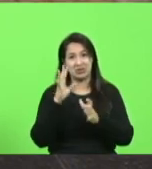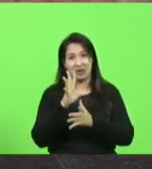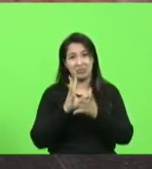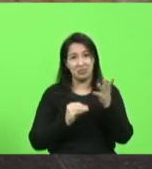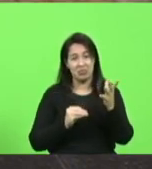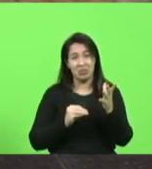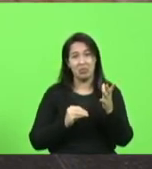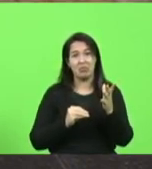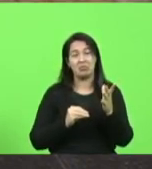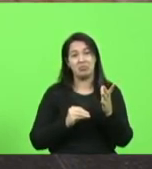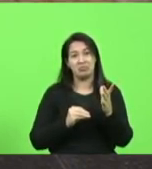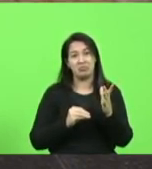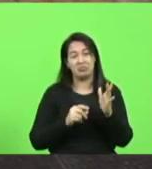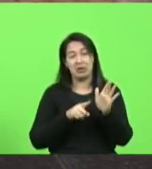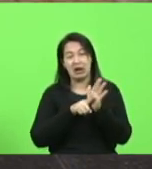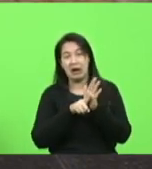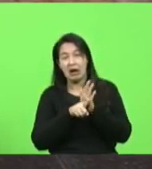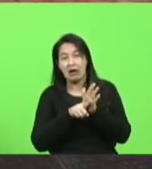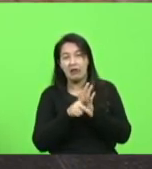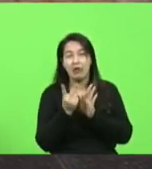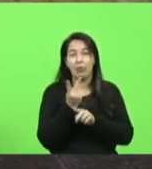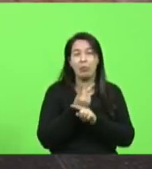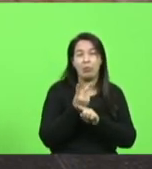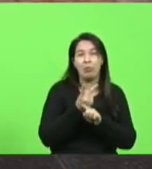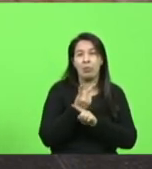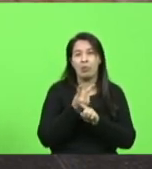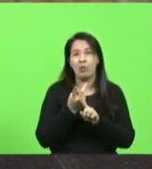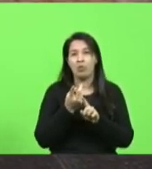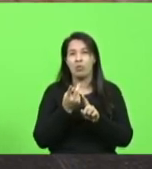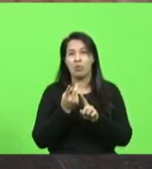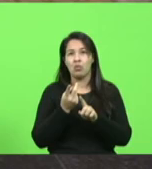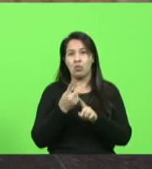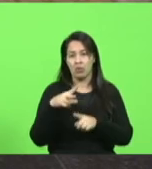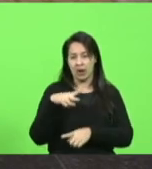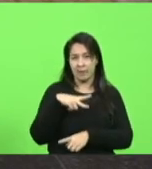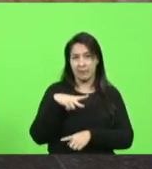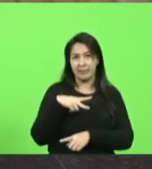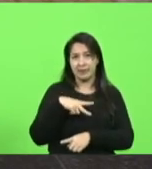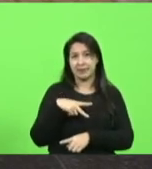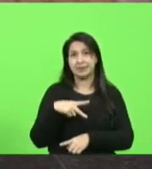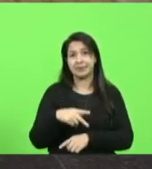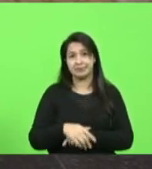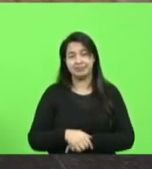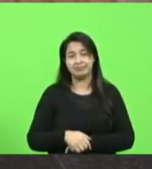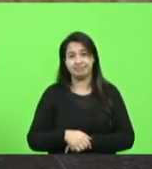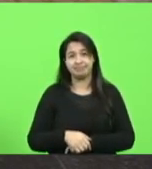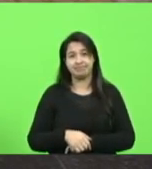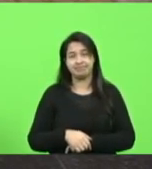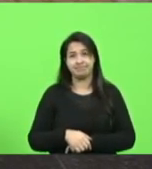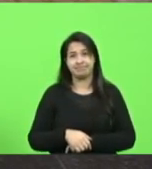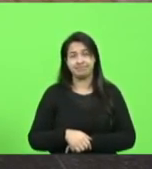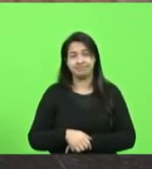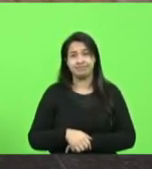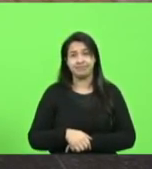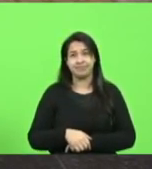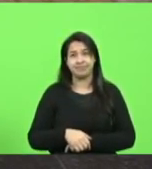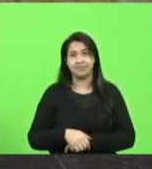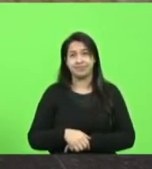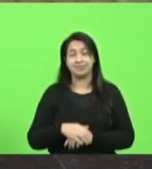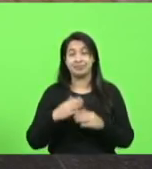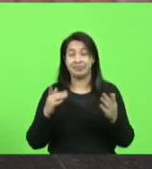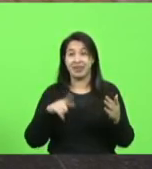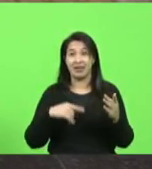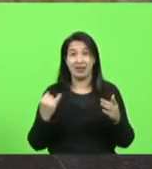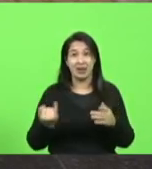ali o teu telefone e hackeá-lo, e clonar, às vezes até clonar esse telefone, tem diferença entre uma coisa e outra. Então, é muito